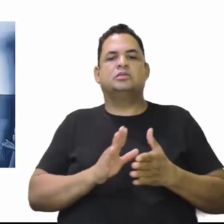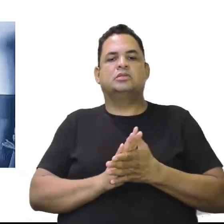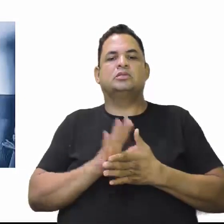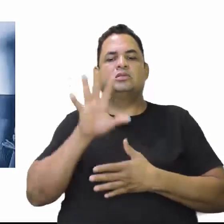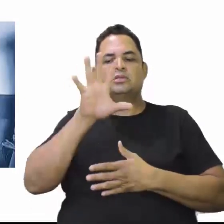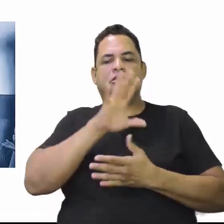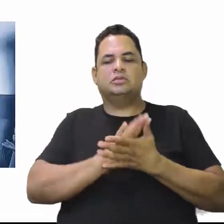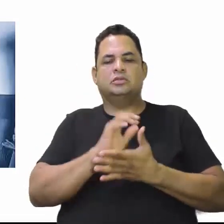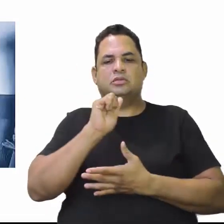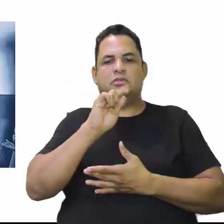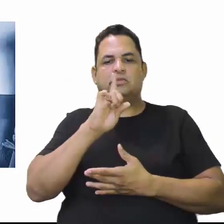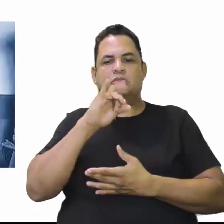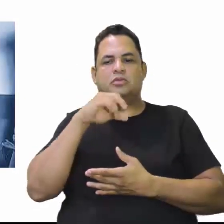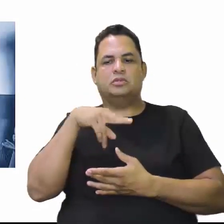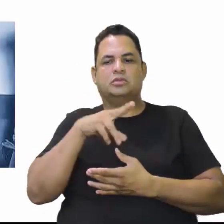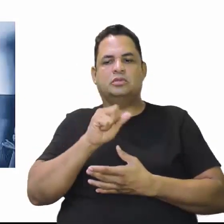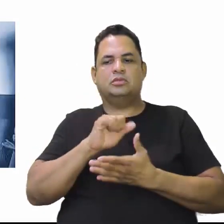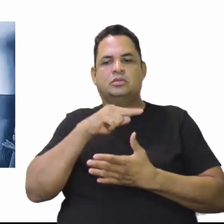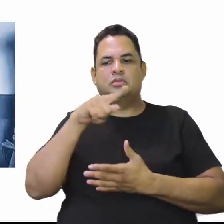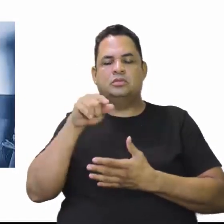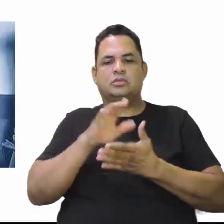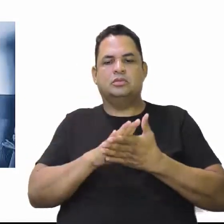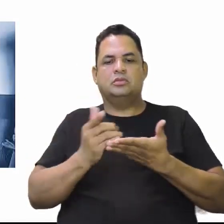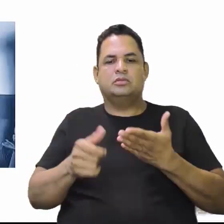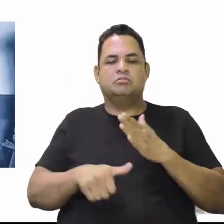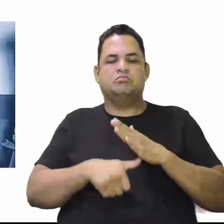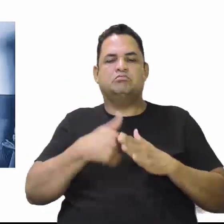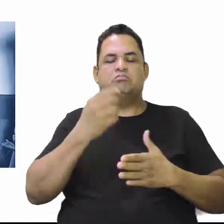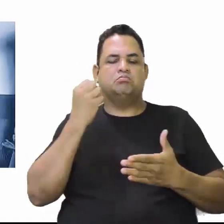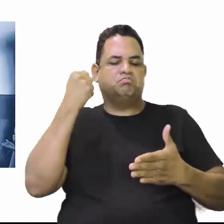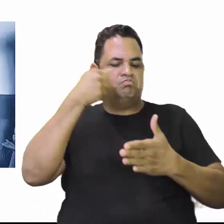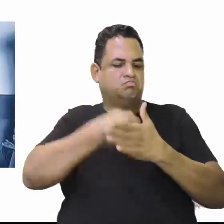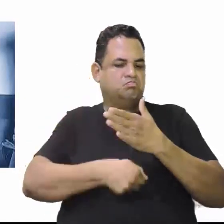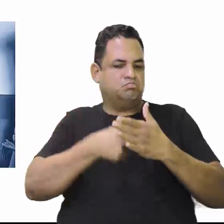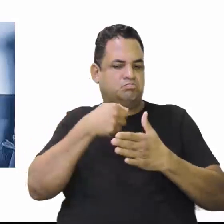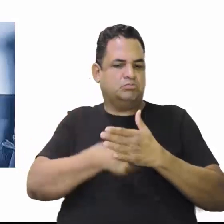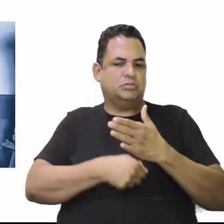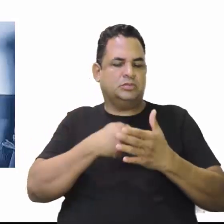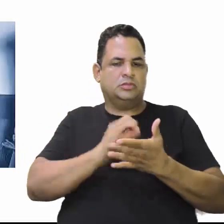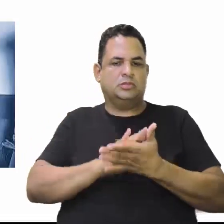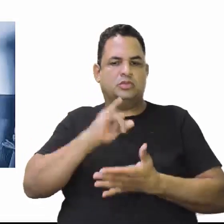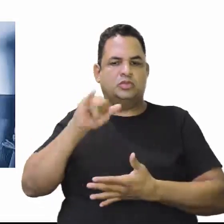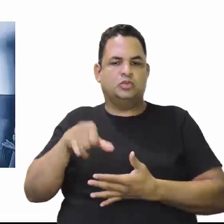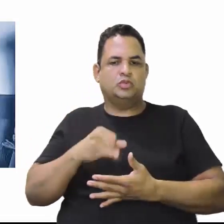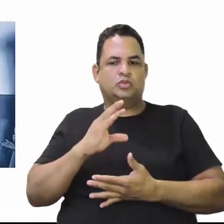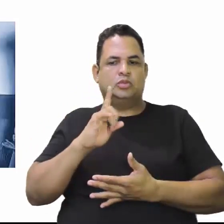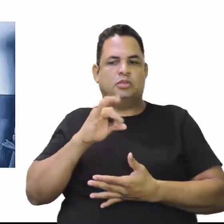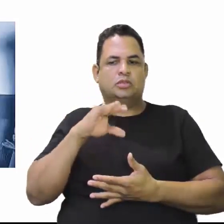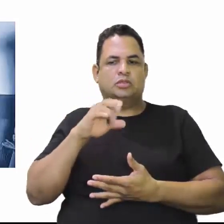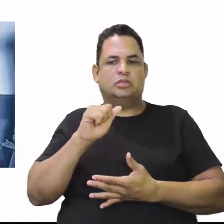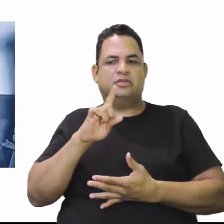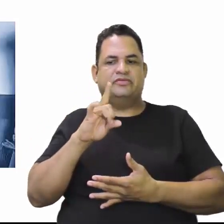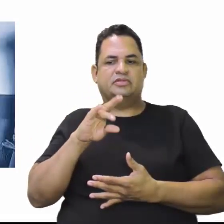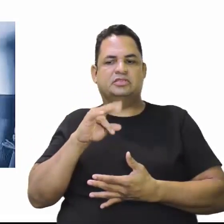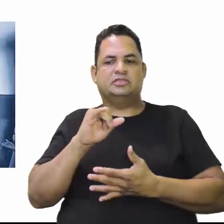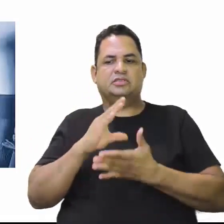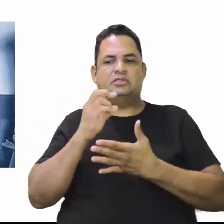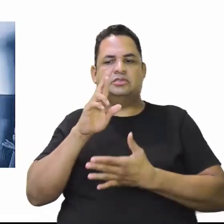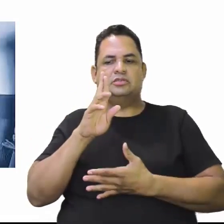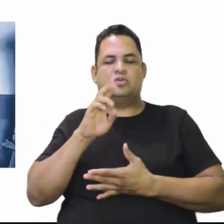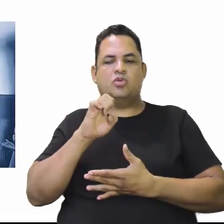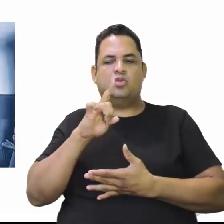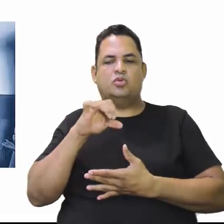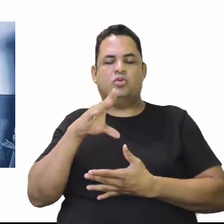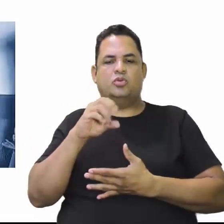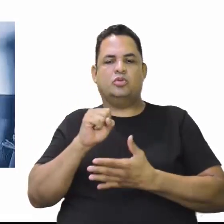que vai levar essa propositura, primeiramente defendida por Joaquim Vicente Rondon, e depois o Auro Botelho vai levar